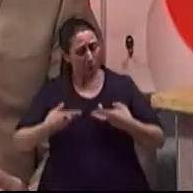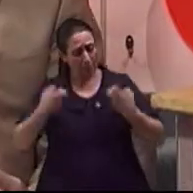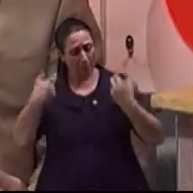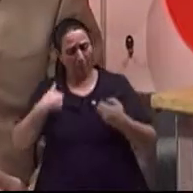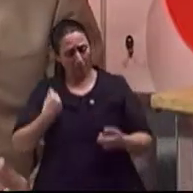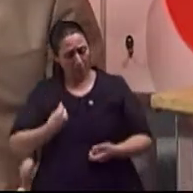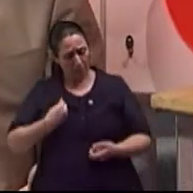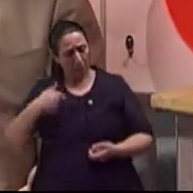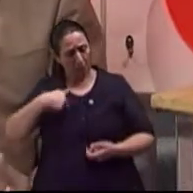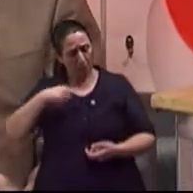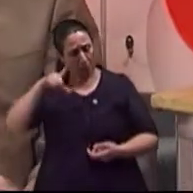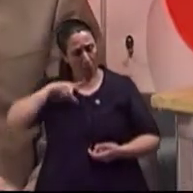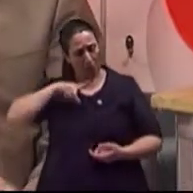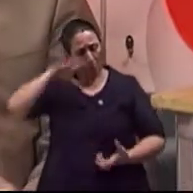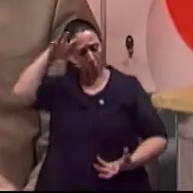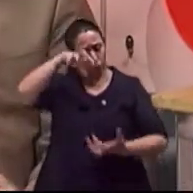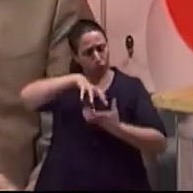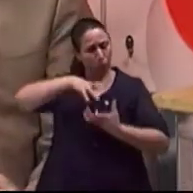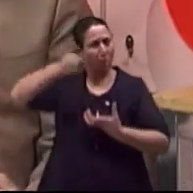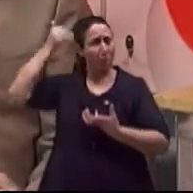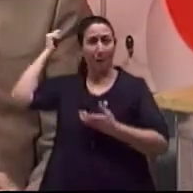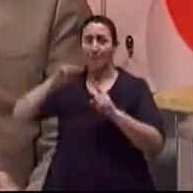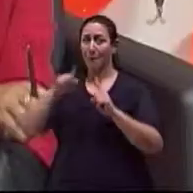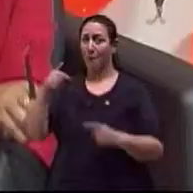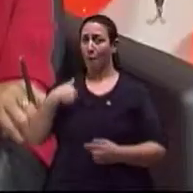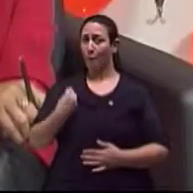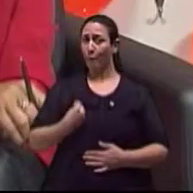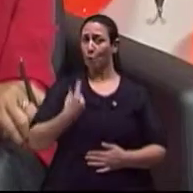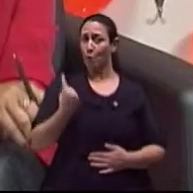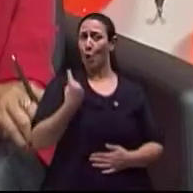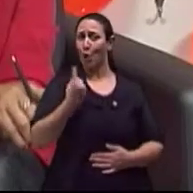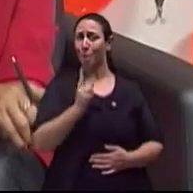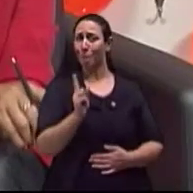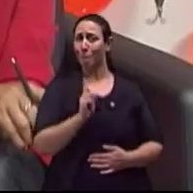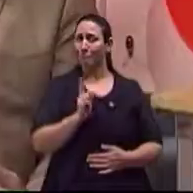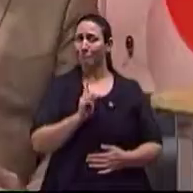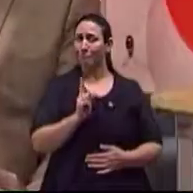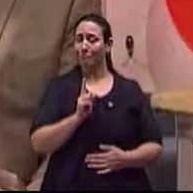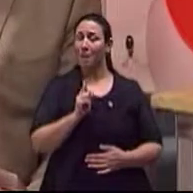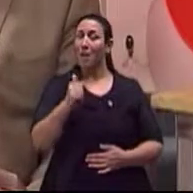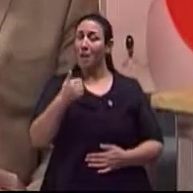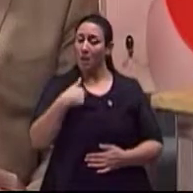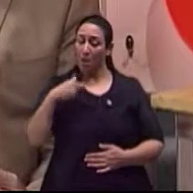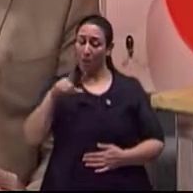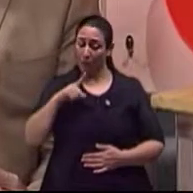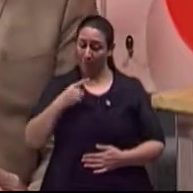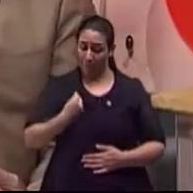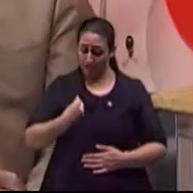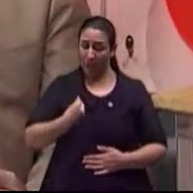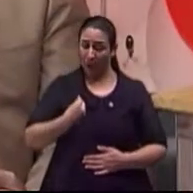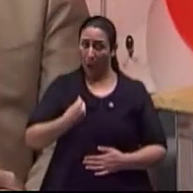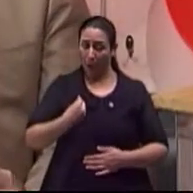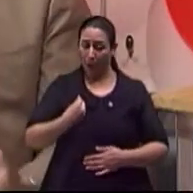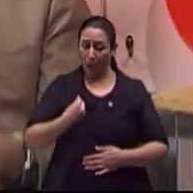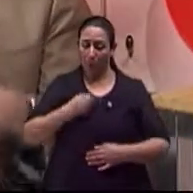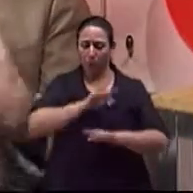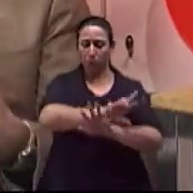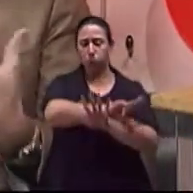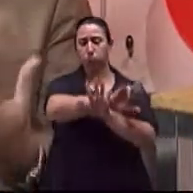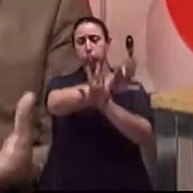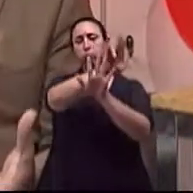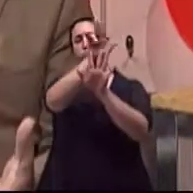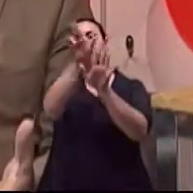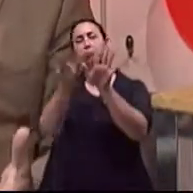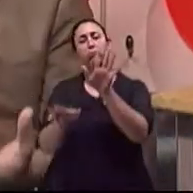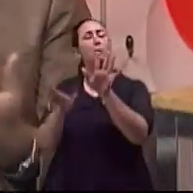antepassados Agora, eu não sou uma vida só Ah, perfeito Eu sou uma manifestação de vida Mas nessa manifestação de vida, eu vou